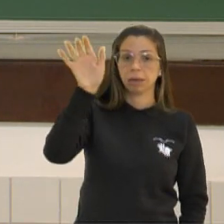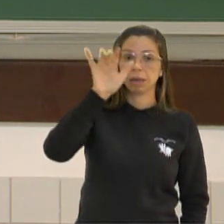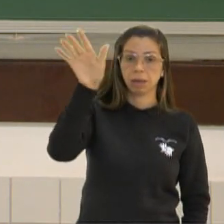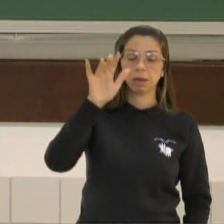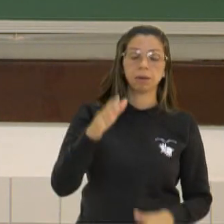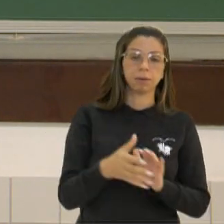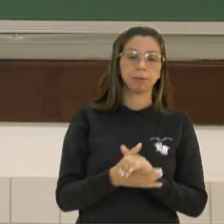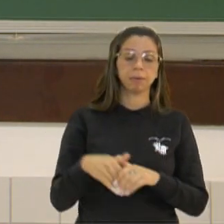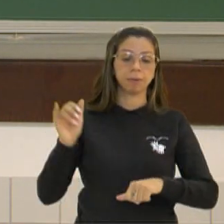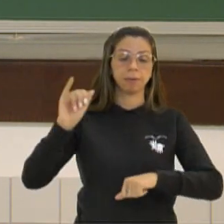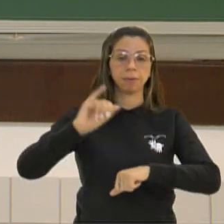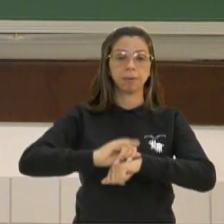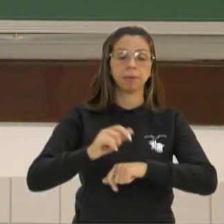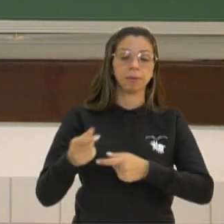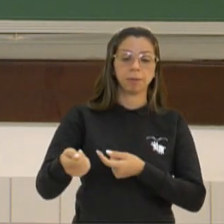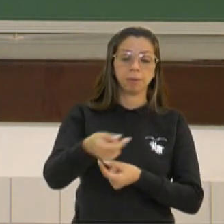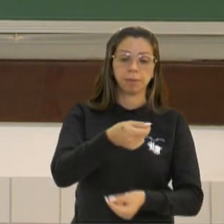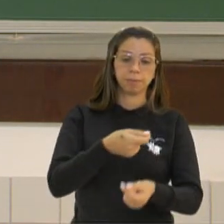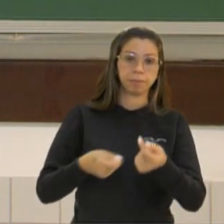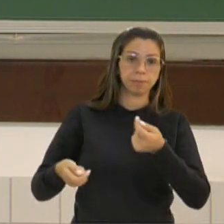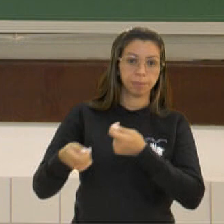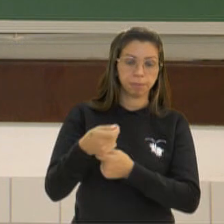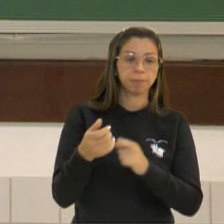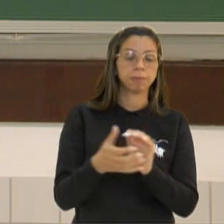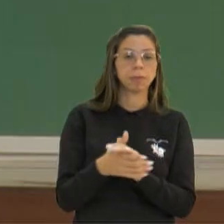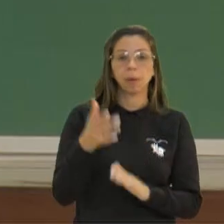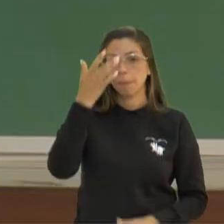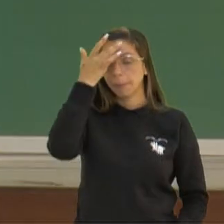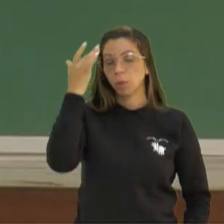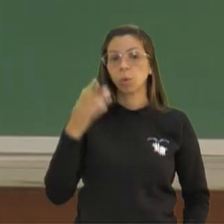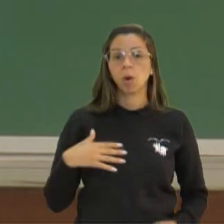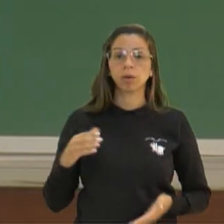Centro de gravidade econômico, é aquela região que vai atrair